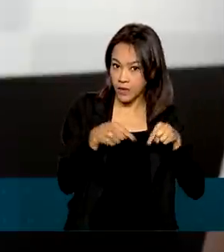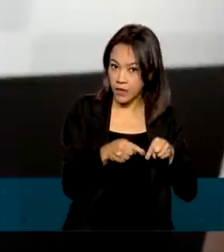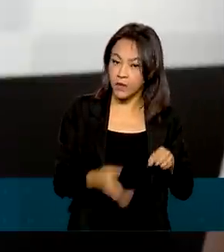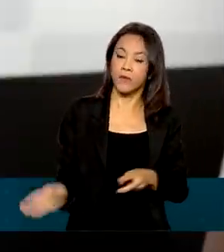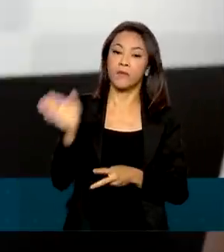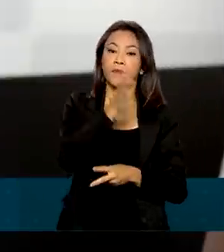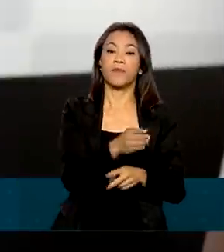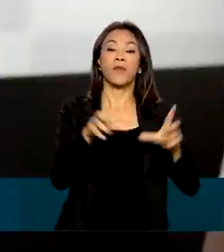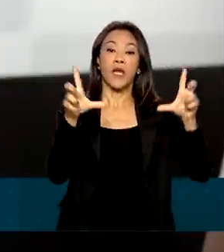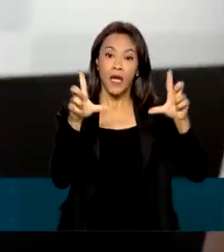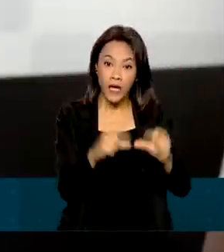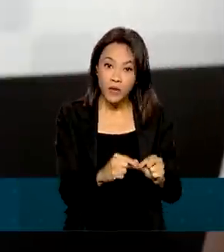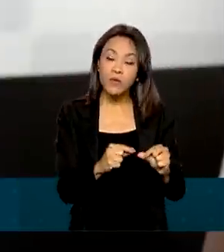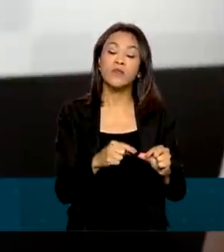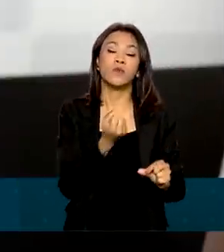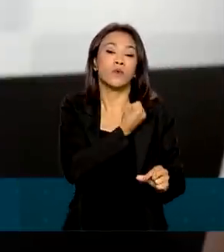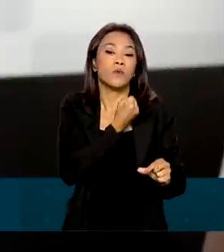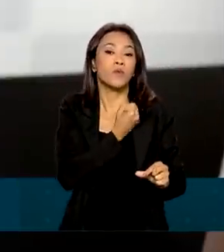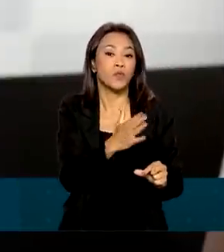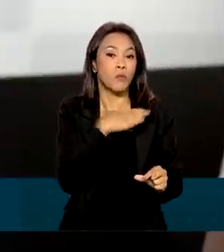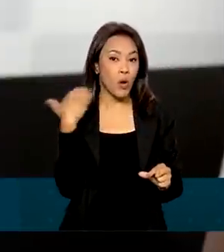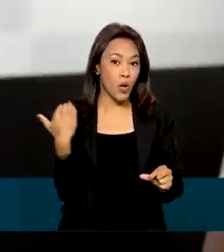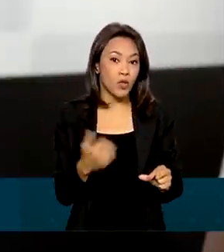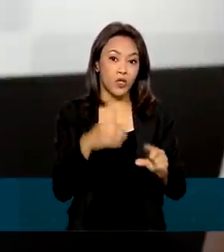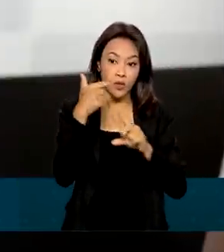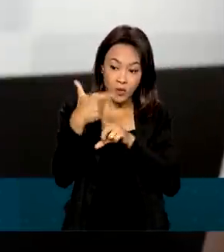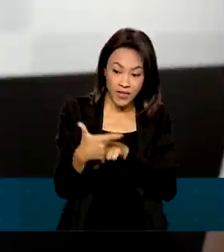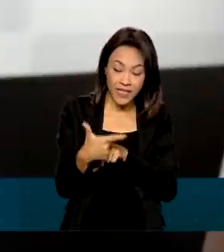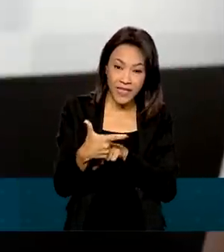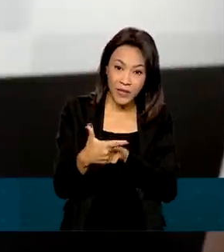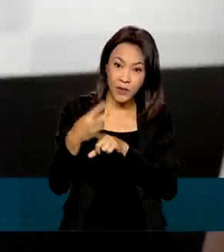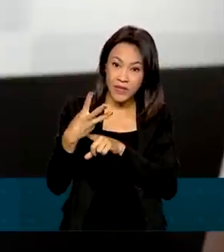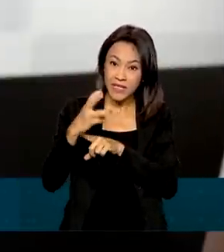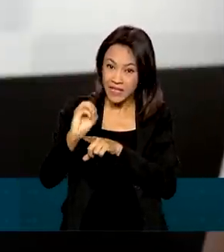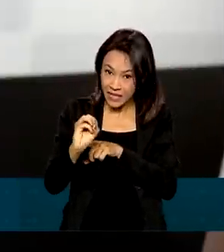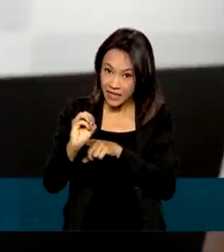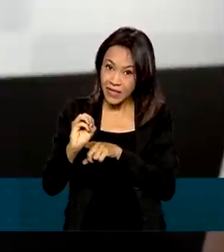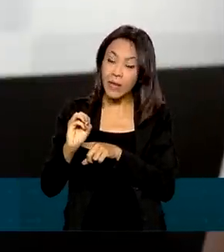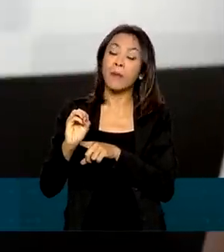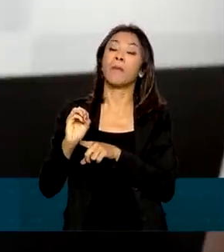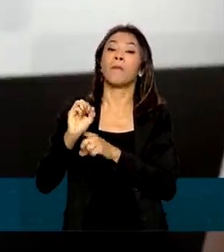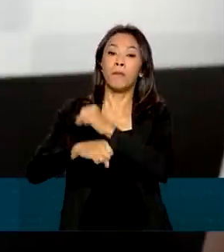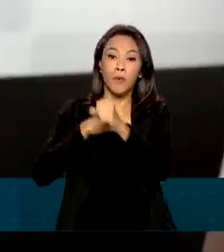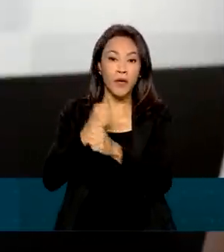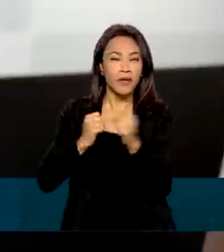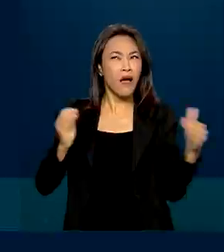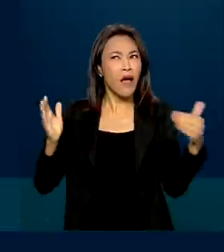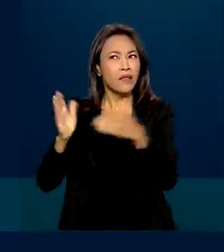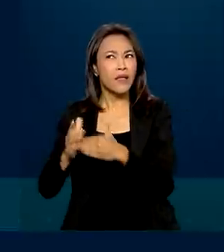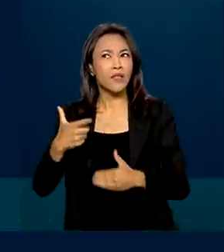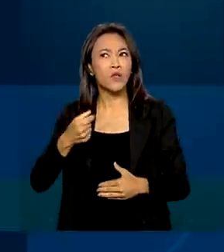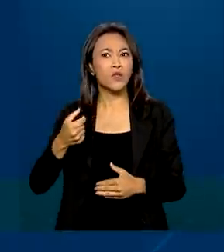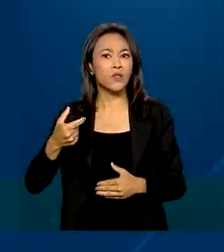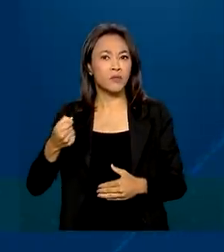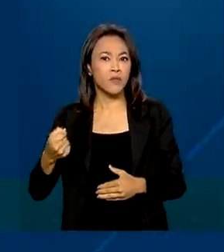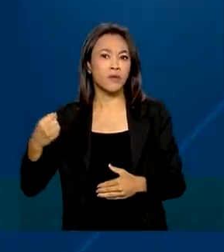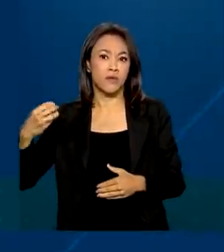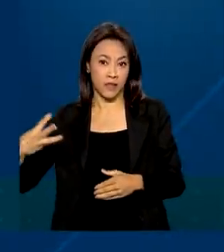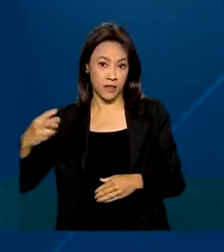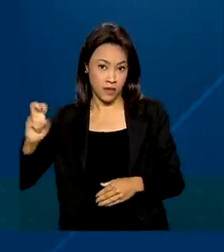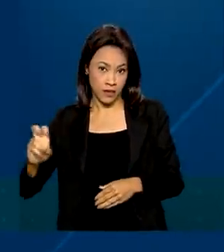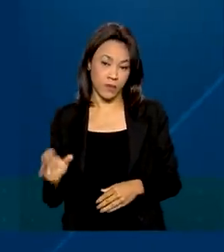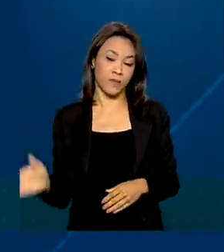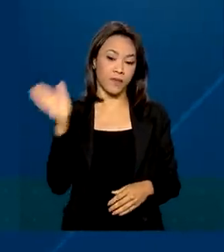mortes pela doença para menos de 230 mortes por ano até 2035. Entre as medidas